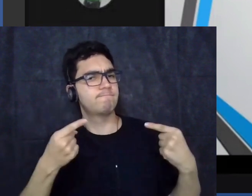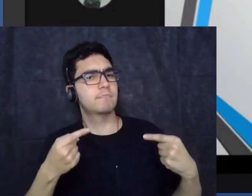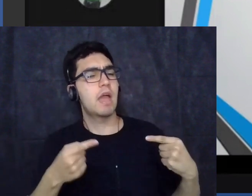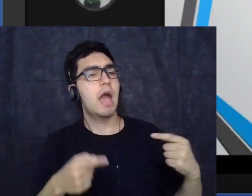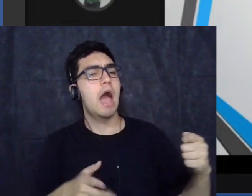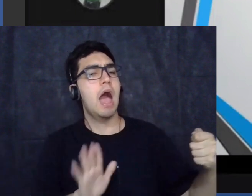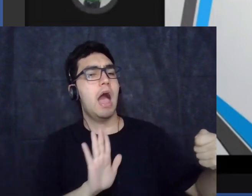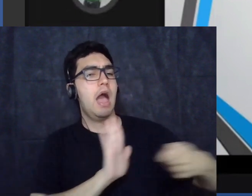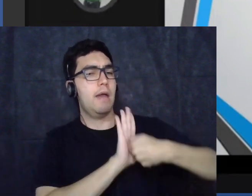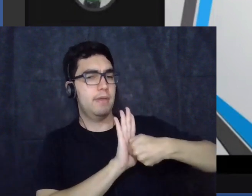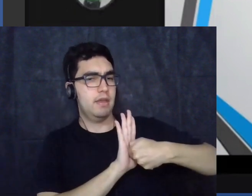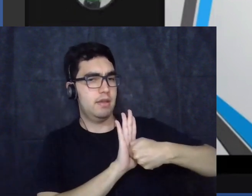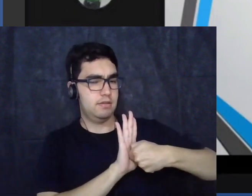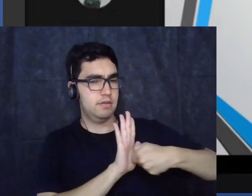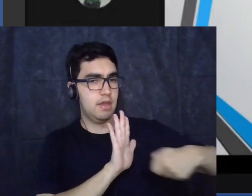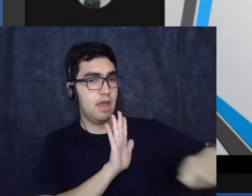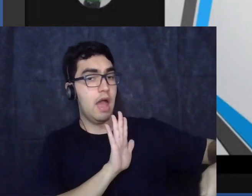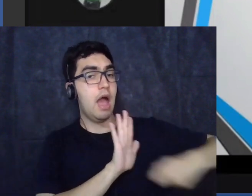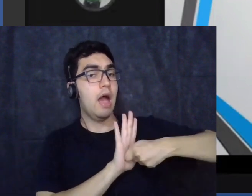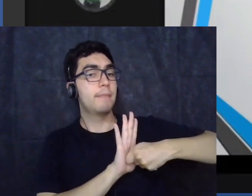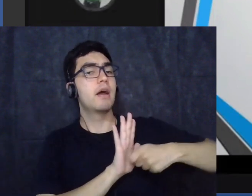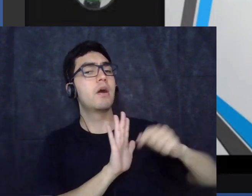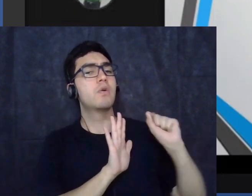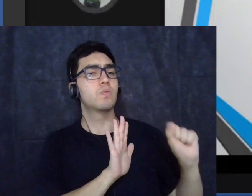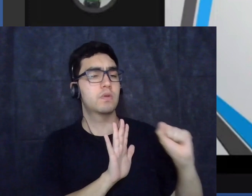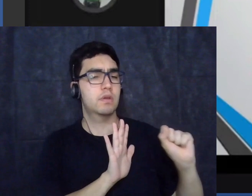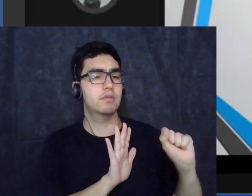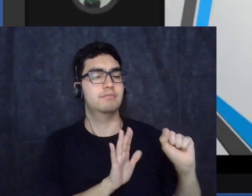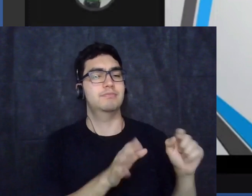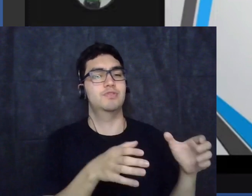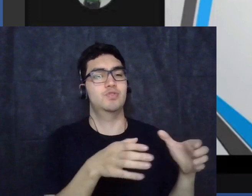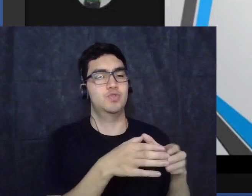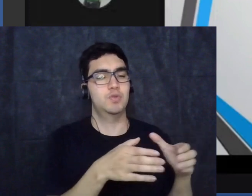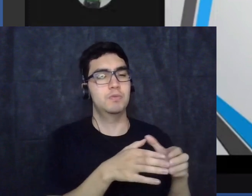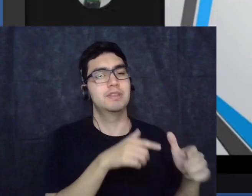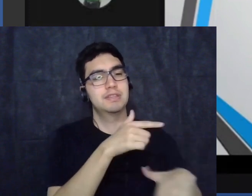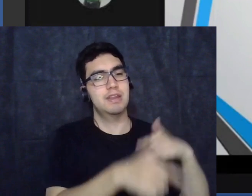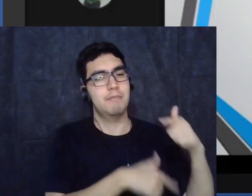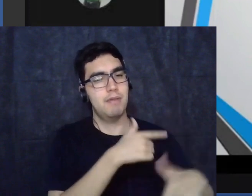as demandas da classe trabalhadora